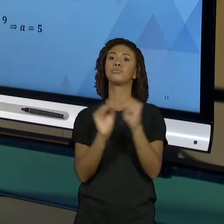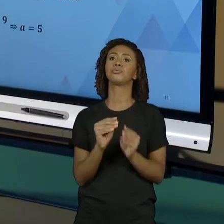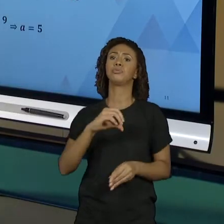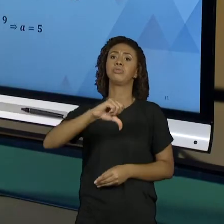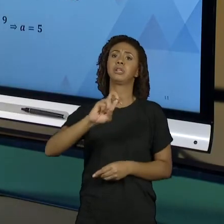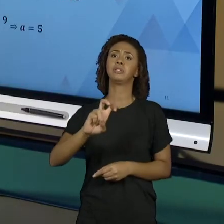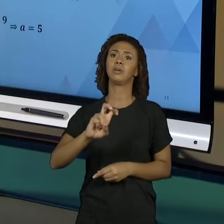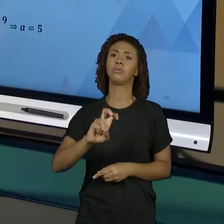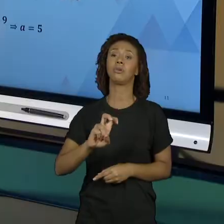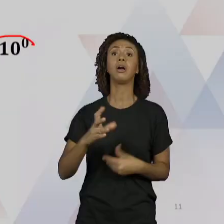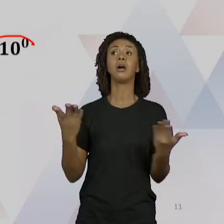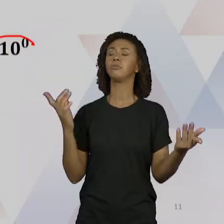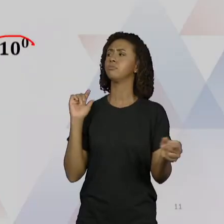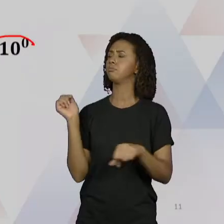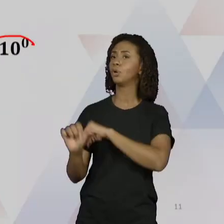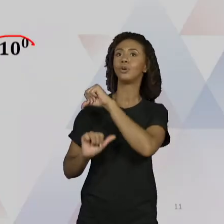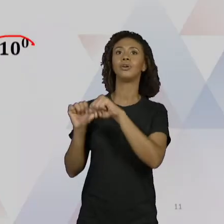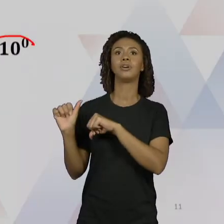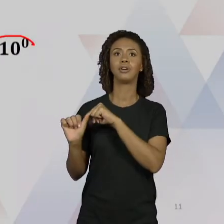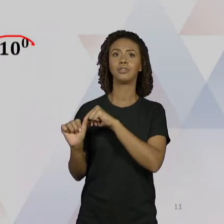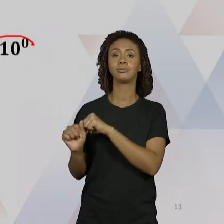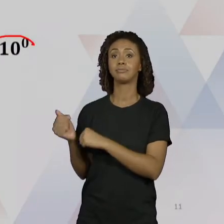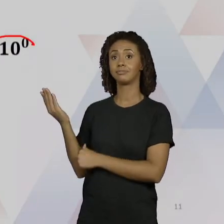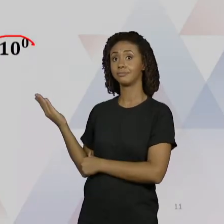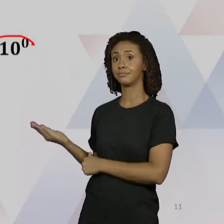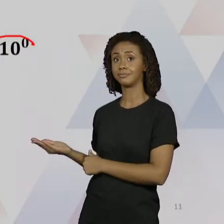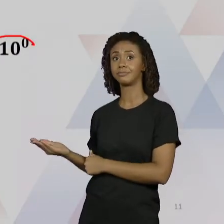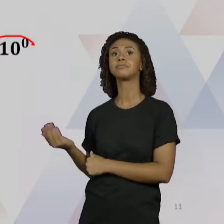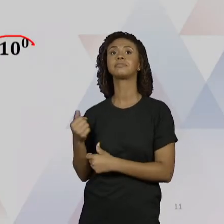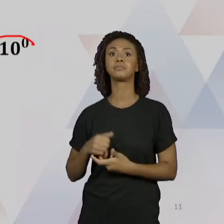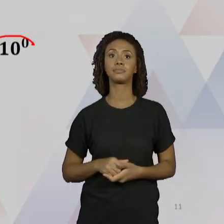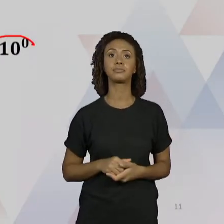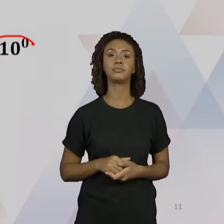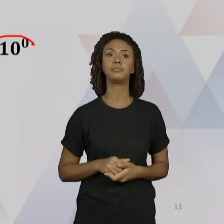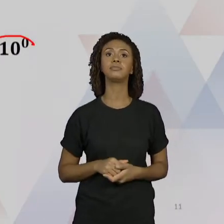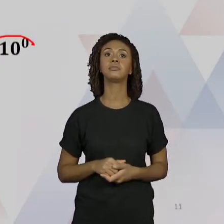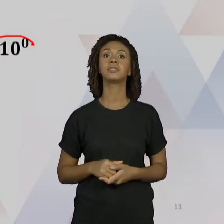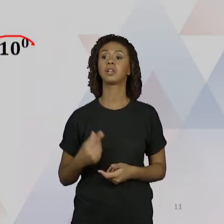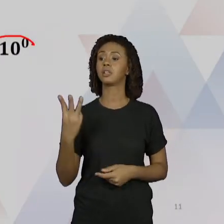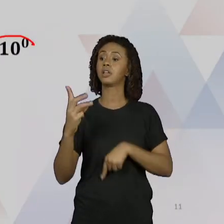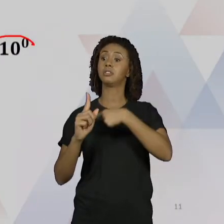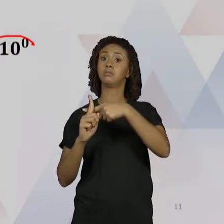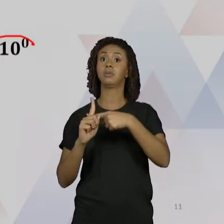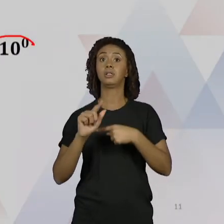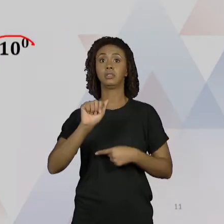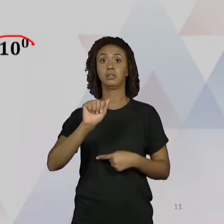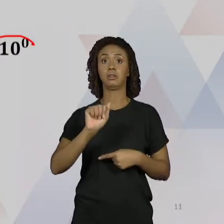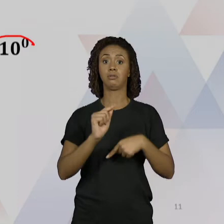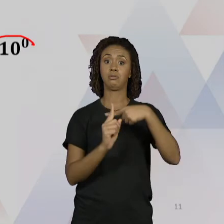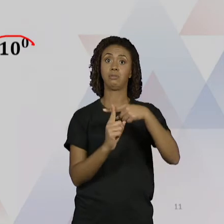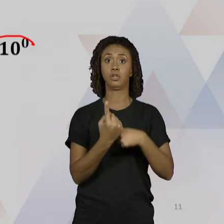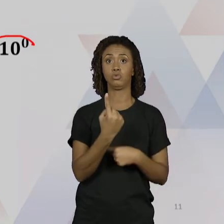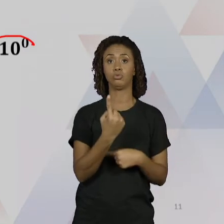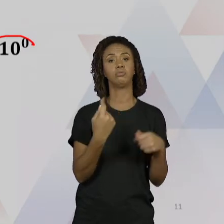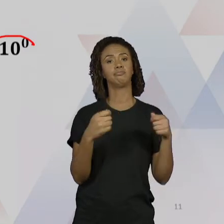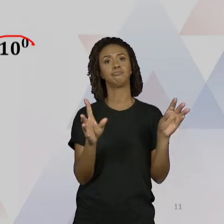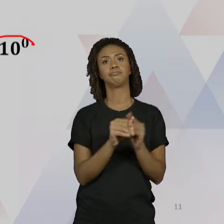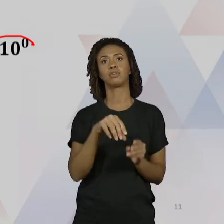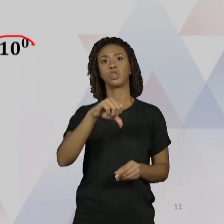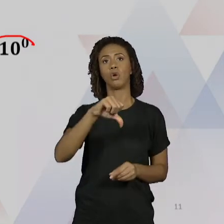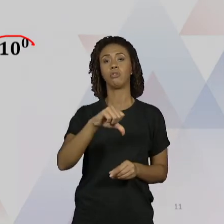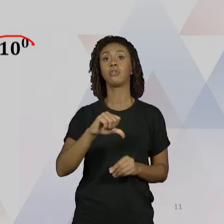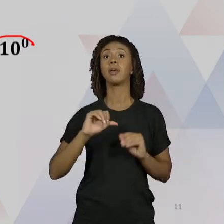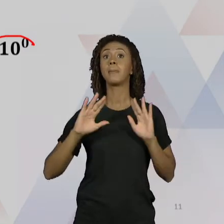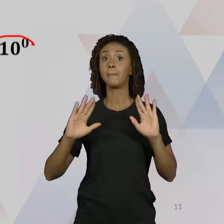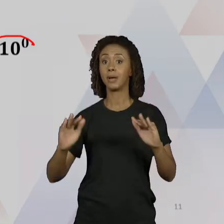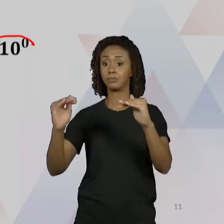sistema agora ficou assim olha a parte da dezena 3 mais a mais 1 tem que ser 9 e a unidade já é igual